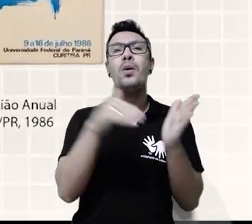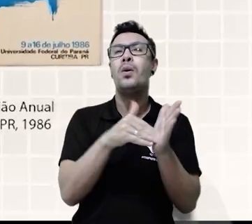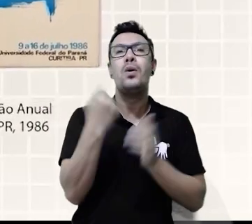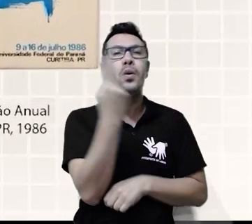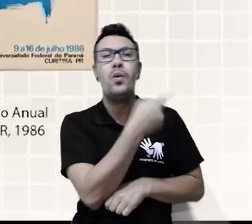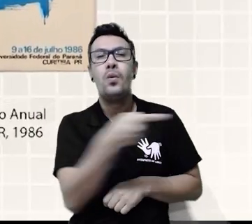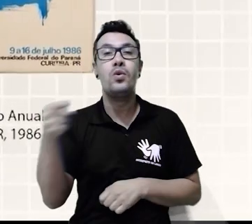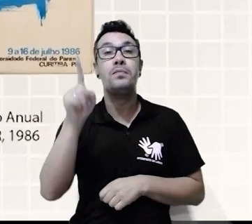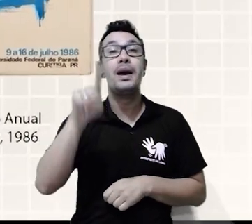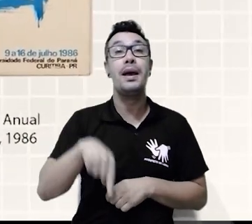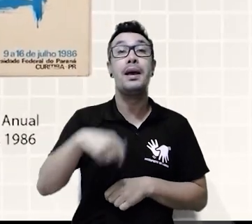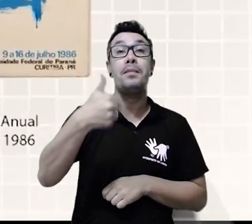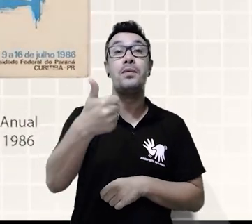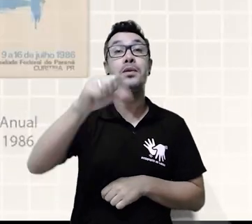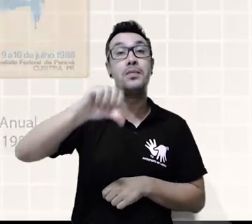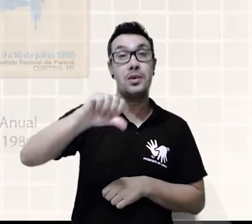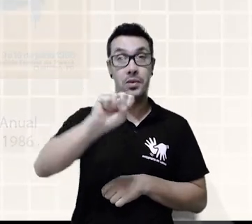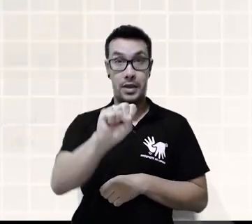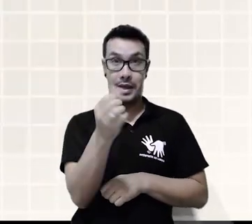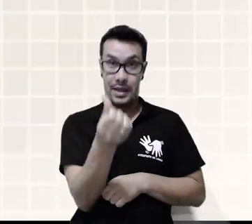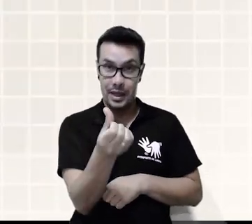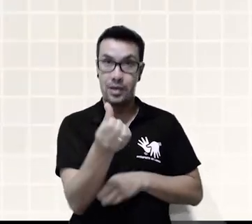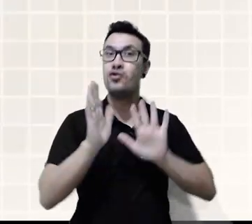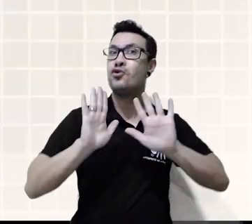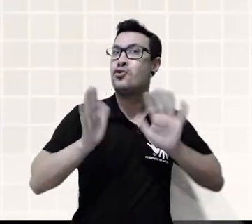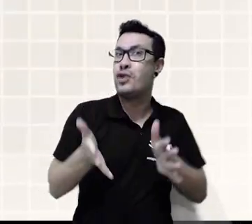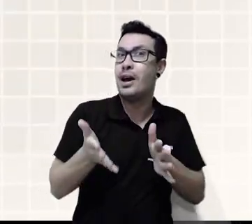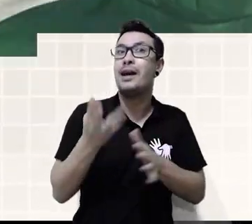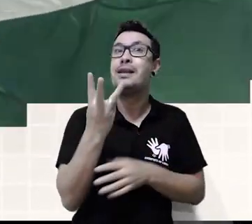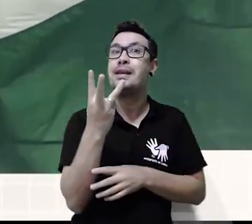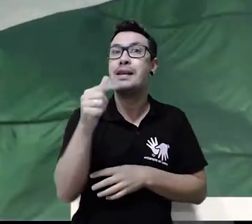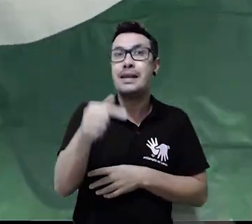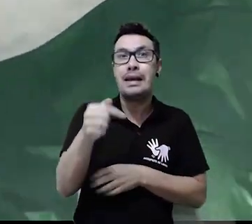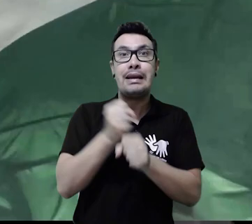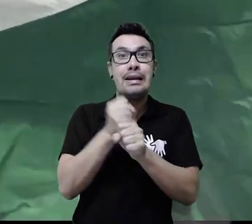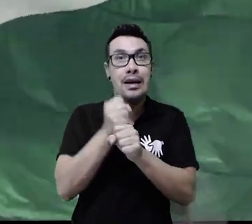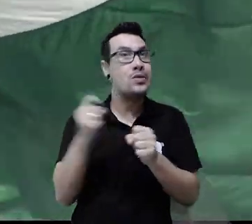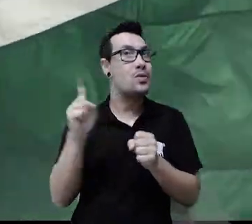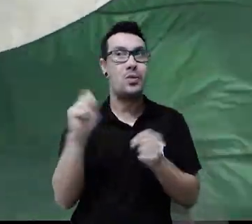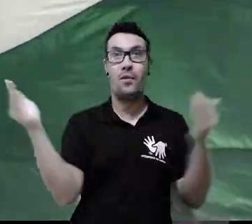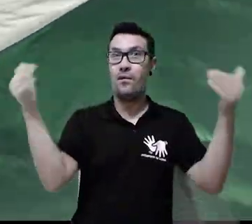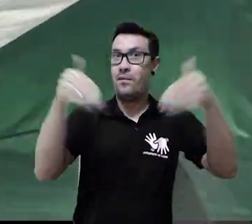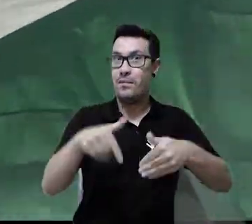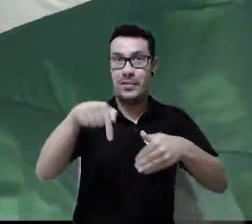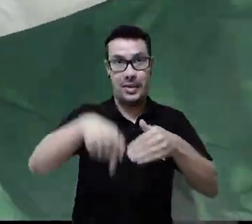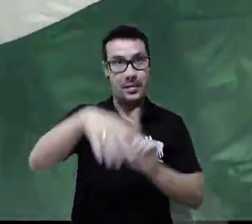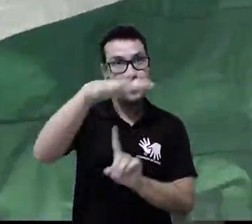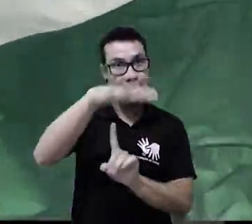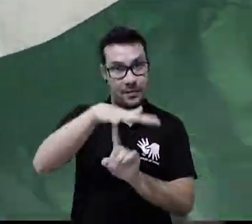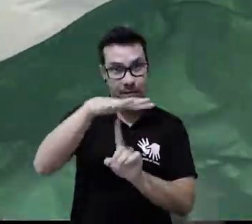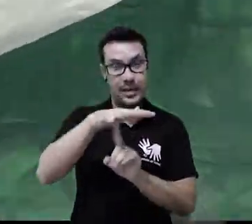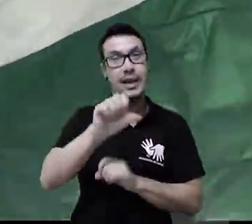1986. São 37 anos sem reuniões da SBPC no Paraná.